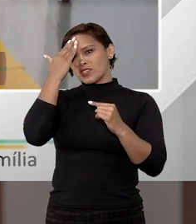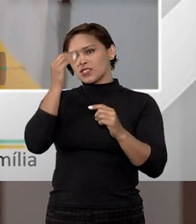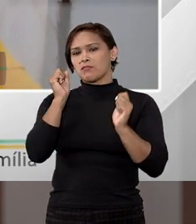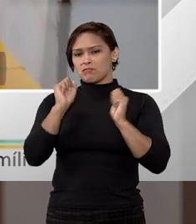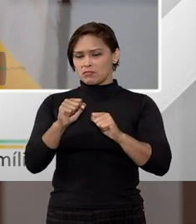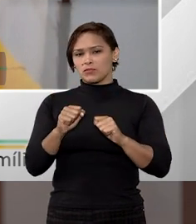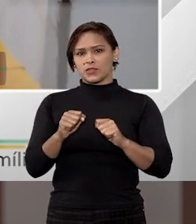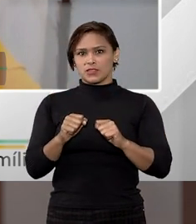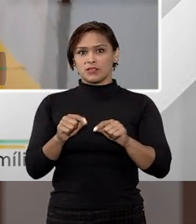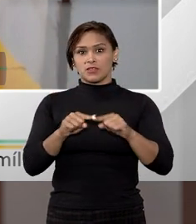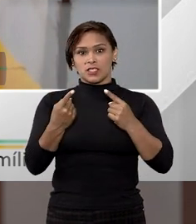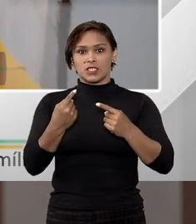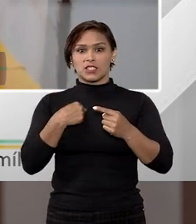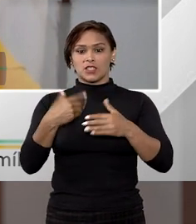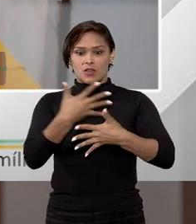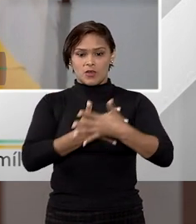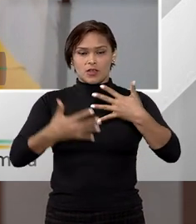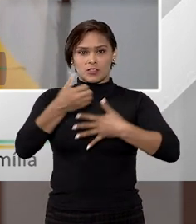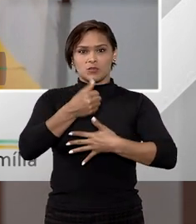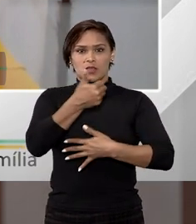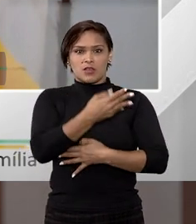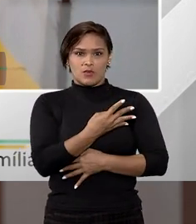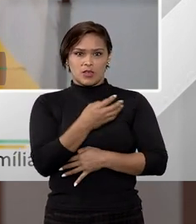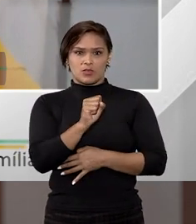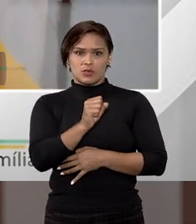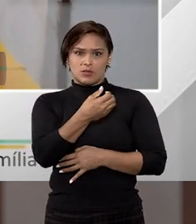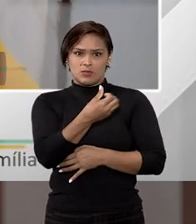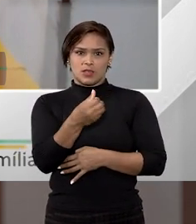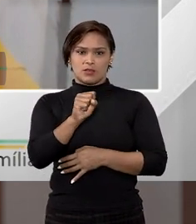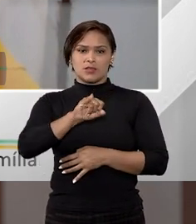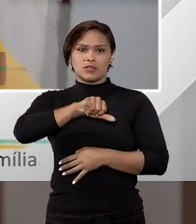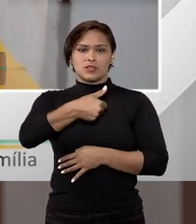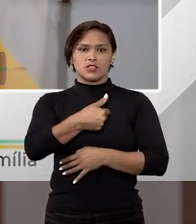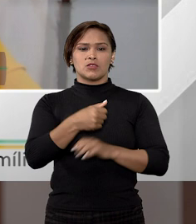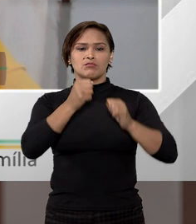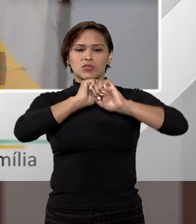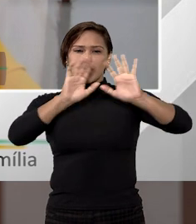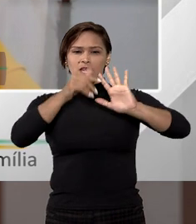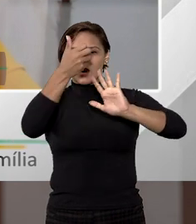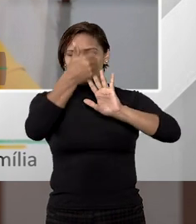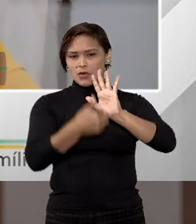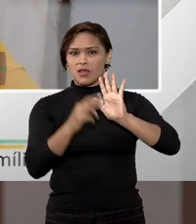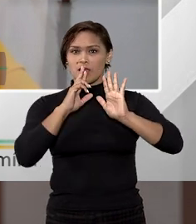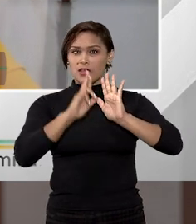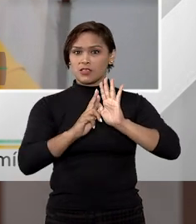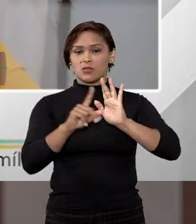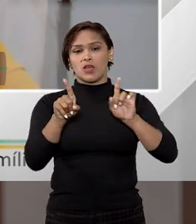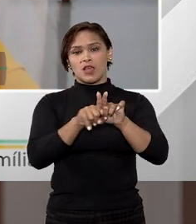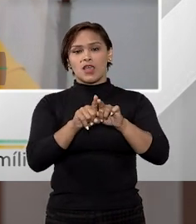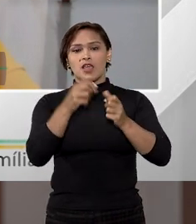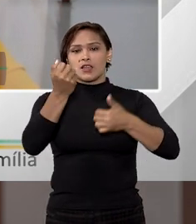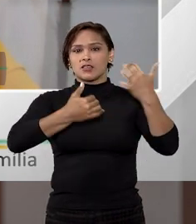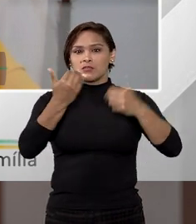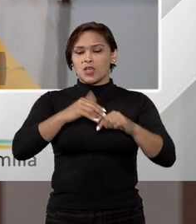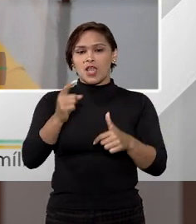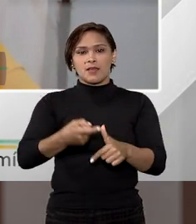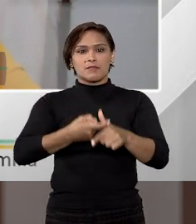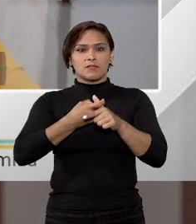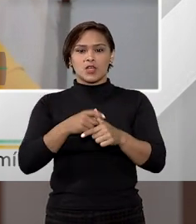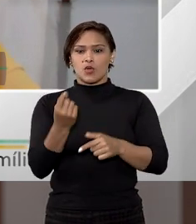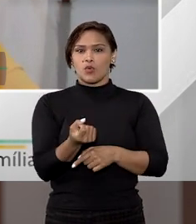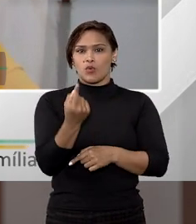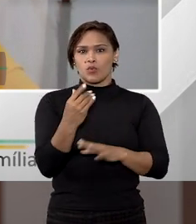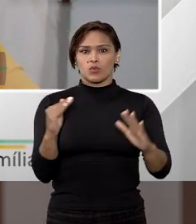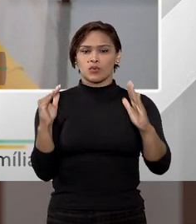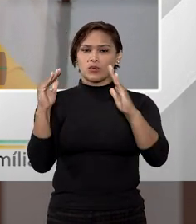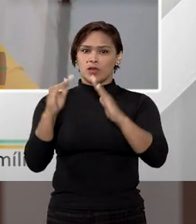que isso pode acontecer. Portanto, a fórmula 486 do STJ nos dá claramente a resposta. Ela diz para nós que é impenhorável